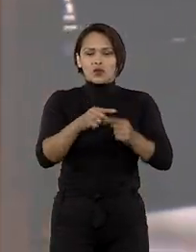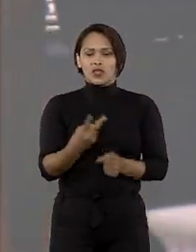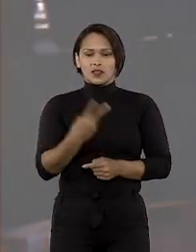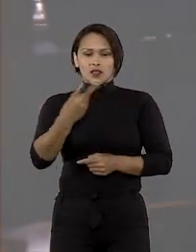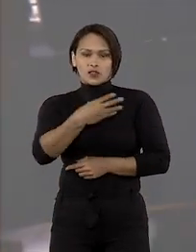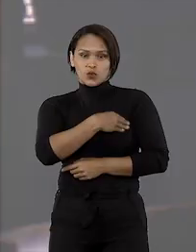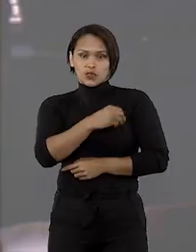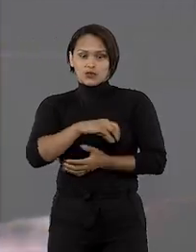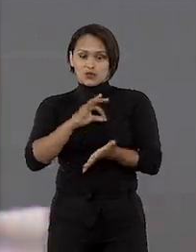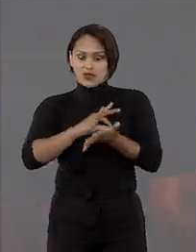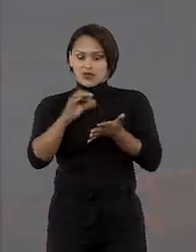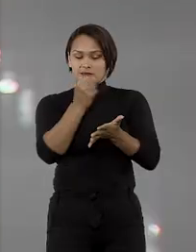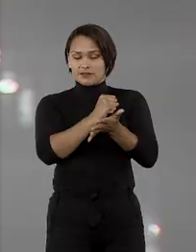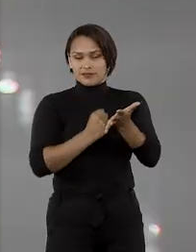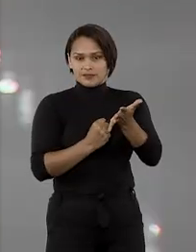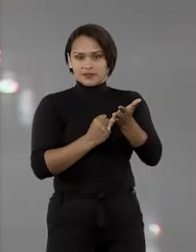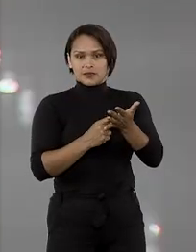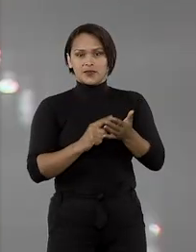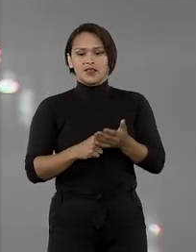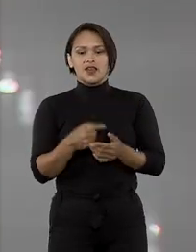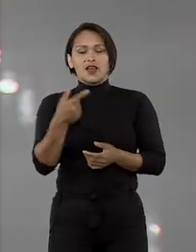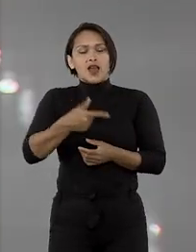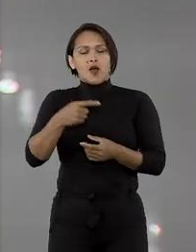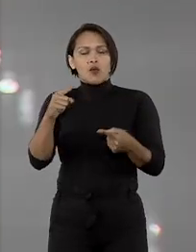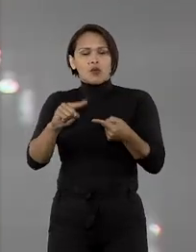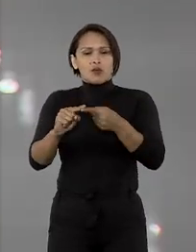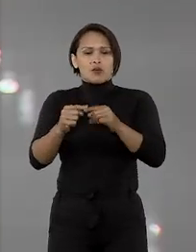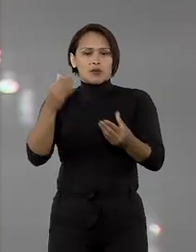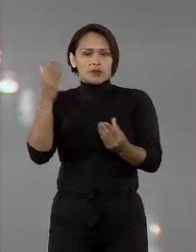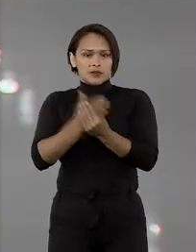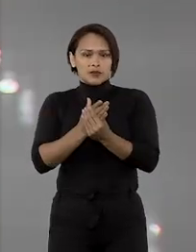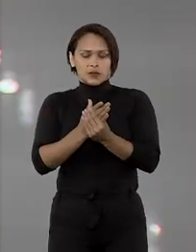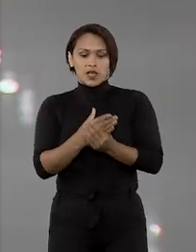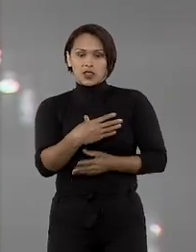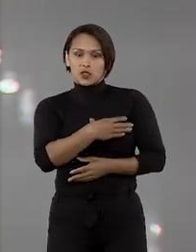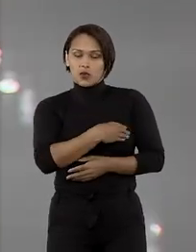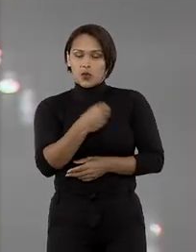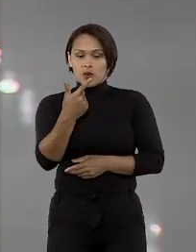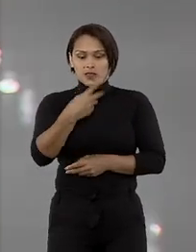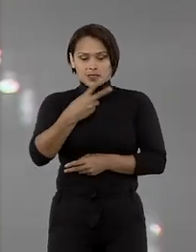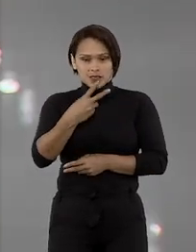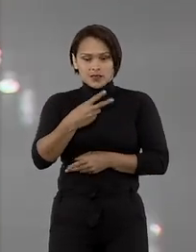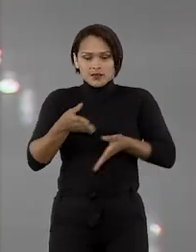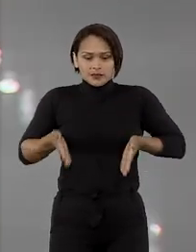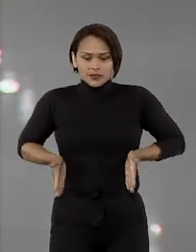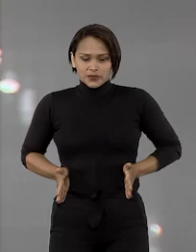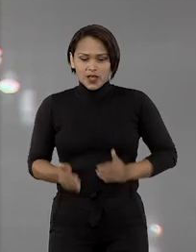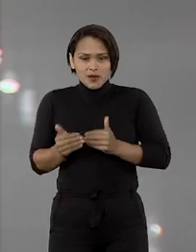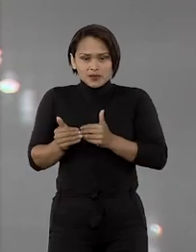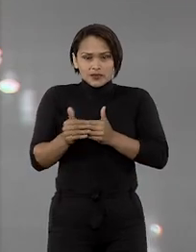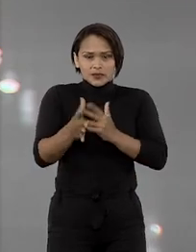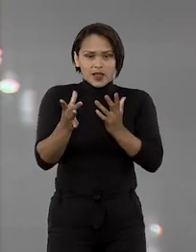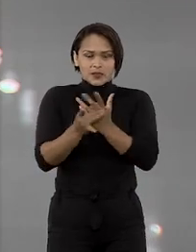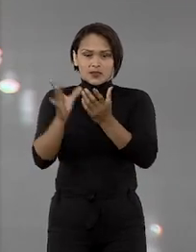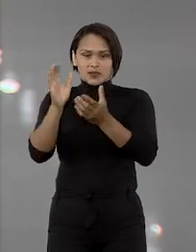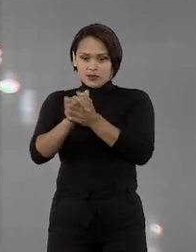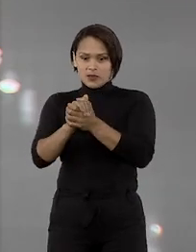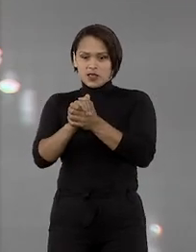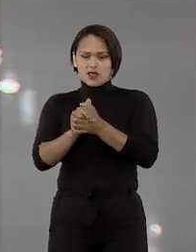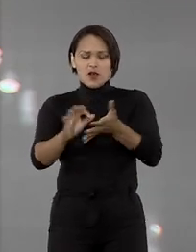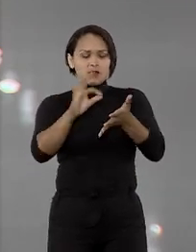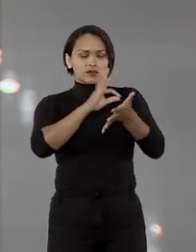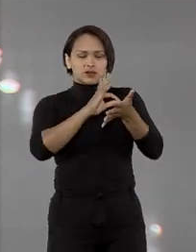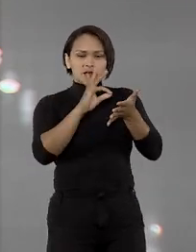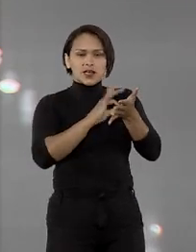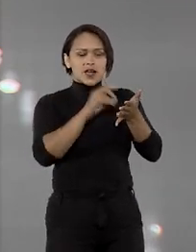registradas por ele. De acordo com o processo, as crianças nasceram durante o casamento e foram registradas por um